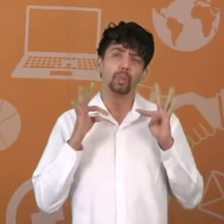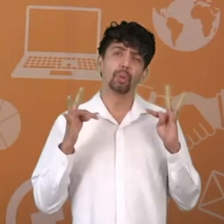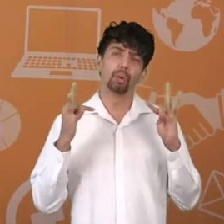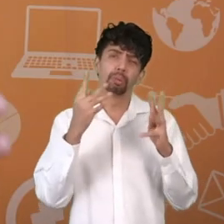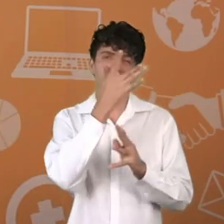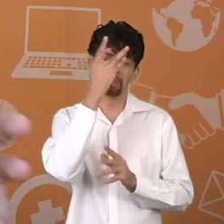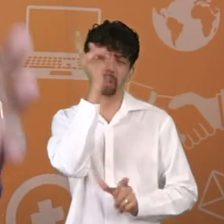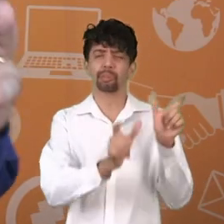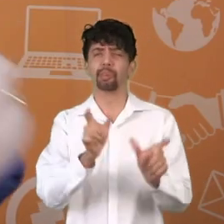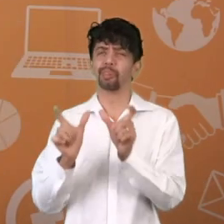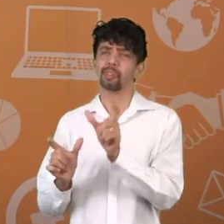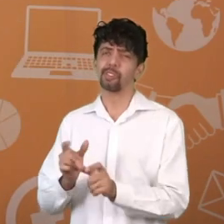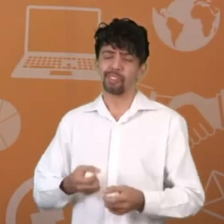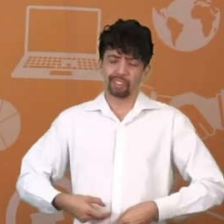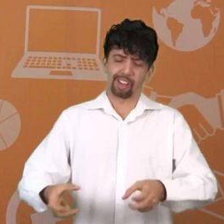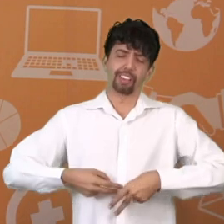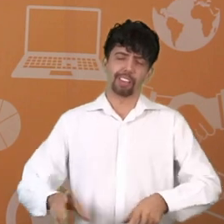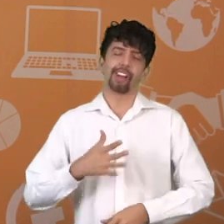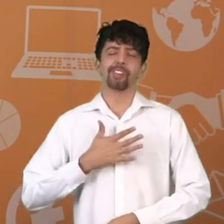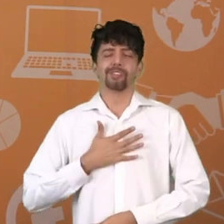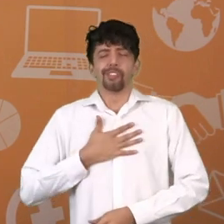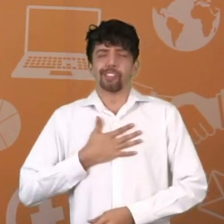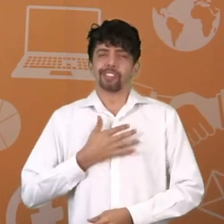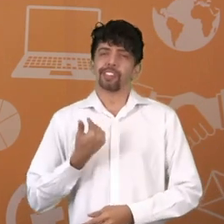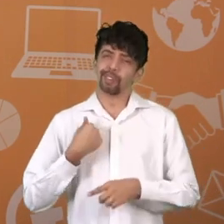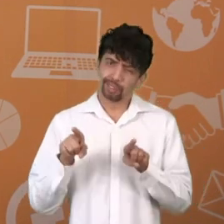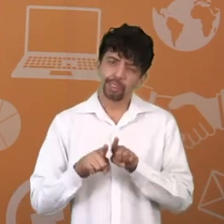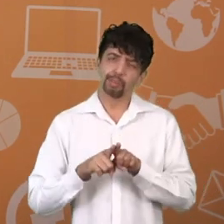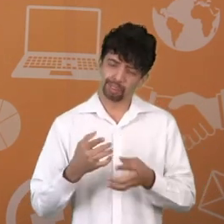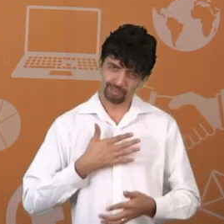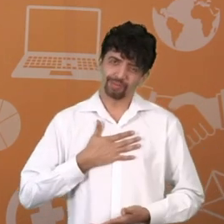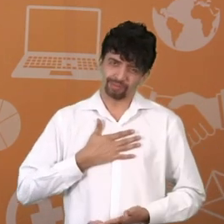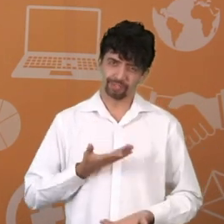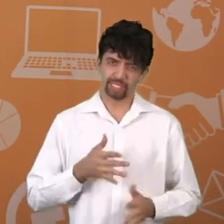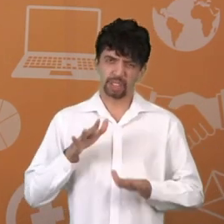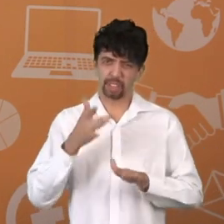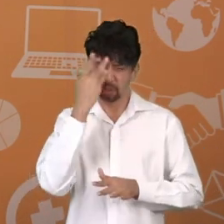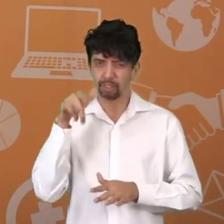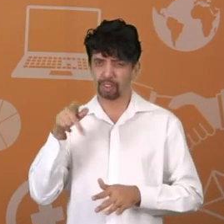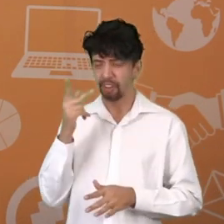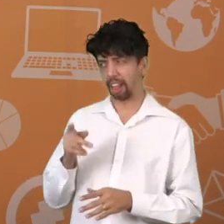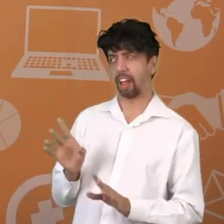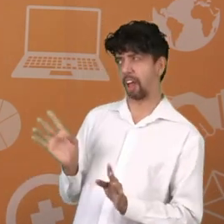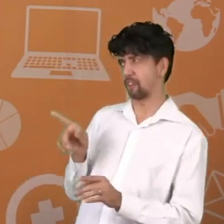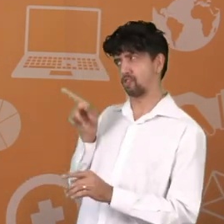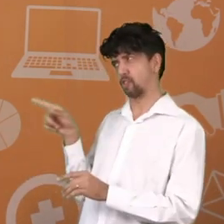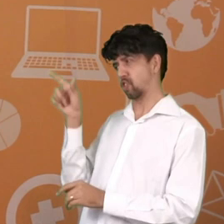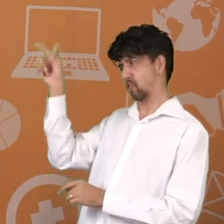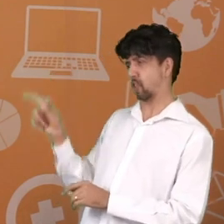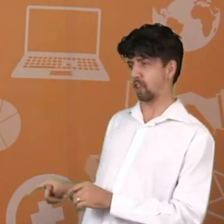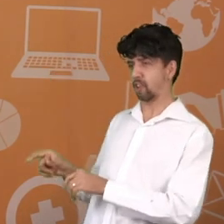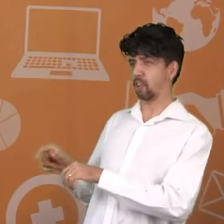Todo mundo gosta de gastar. Eu também gosto. Esse negócio de falar, ah não, porque você é educador